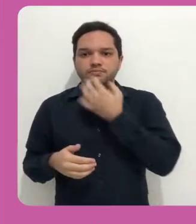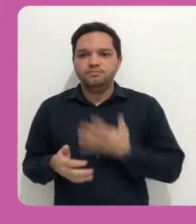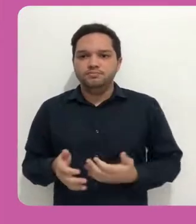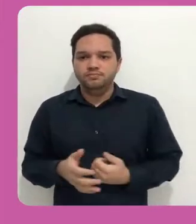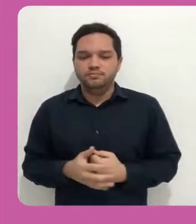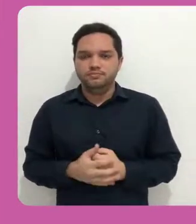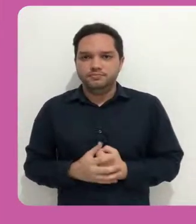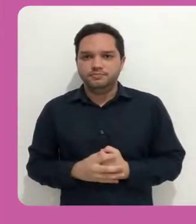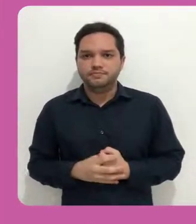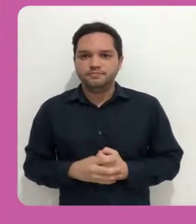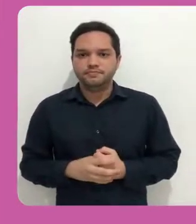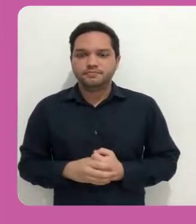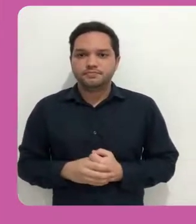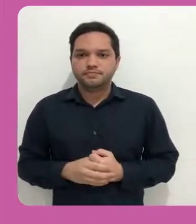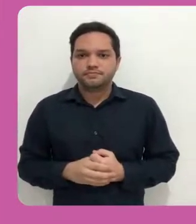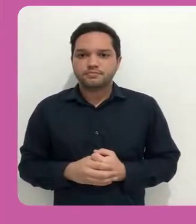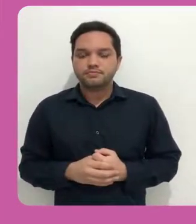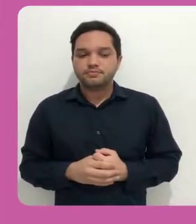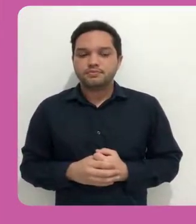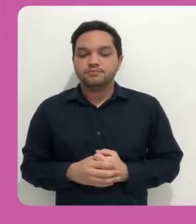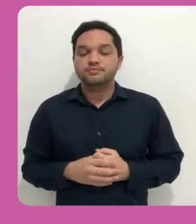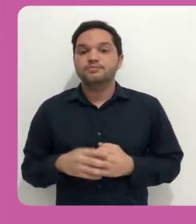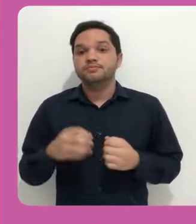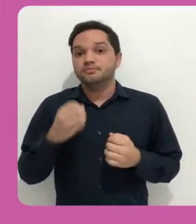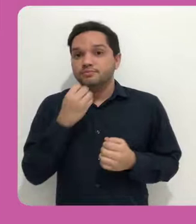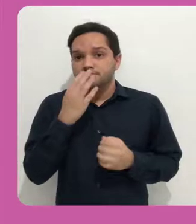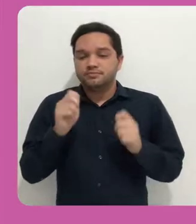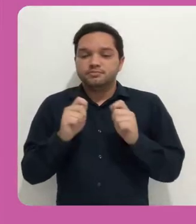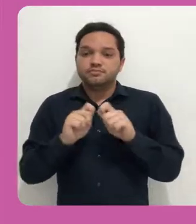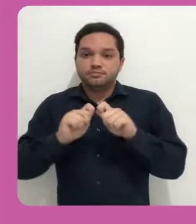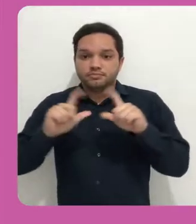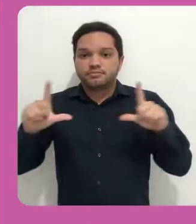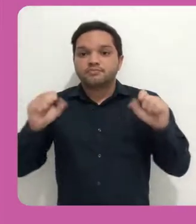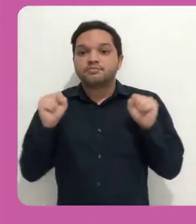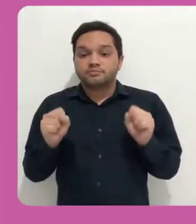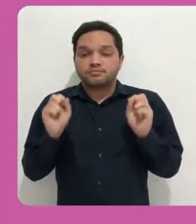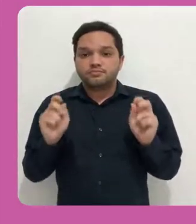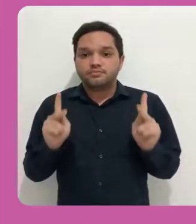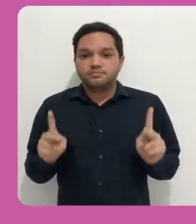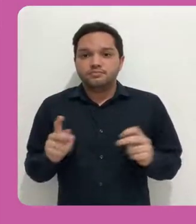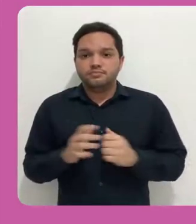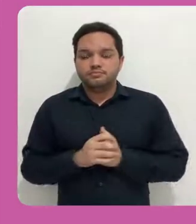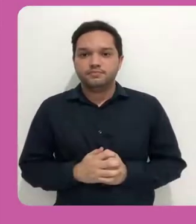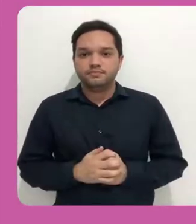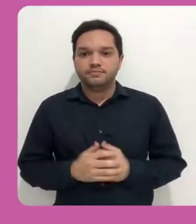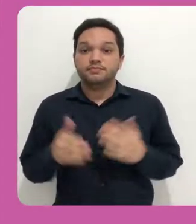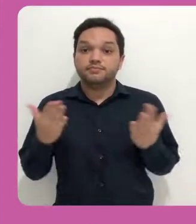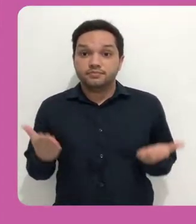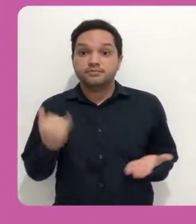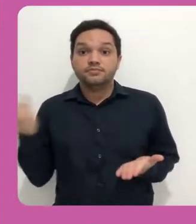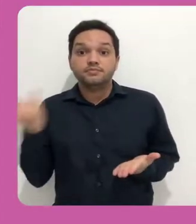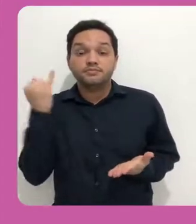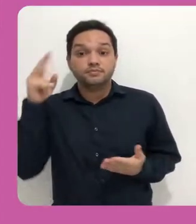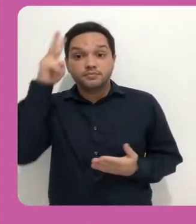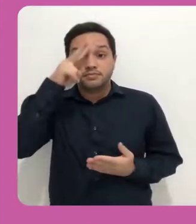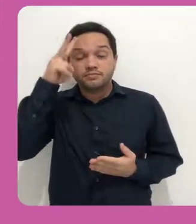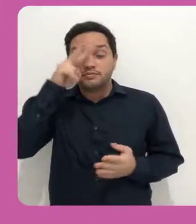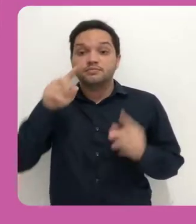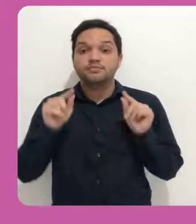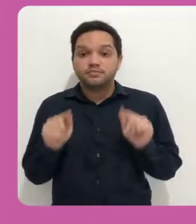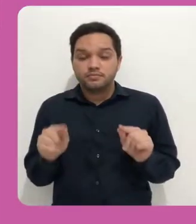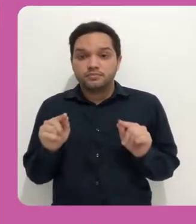você poderia colocar em negrito ou um pouquinho maior. Ok? Bom, é importante lembrar que